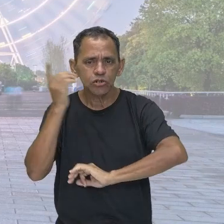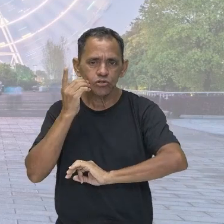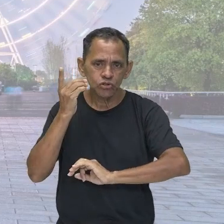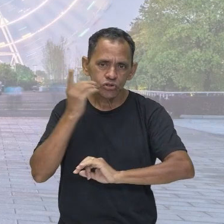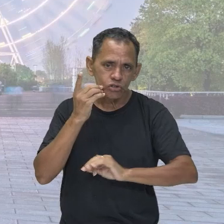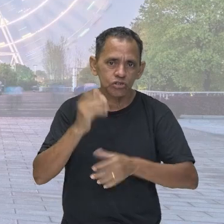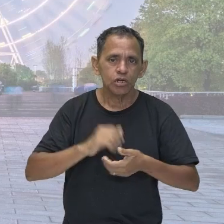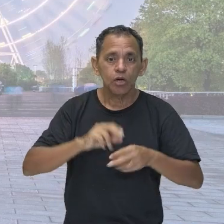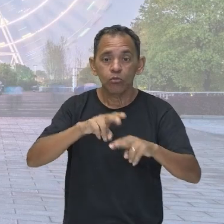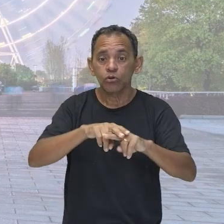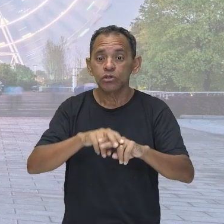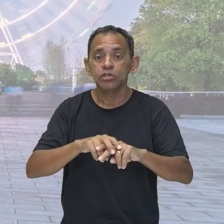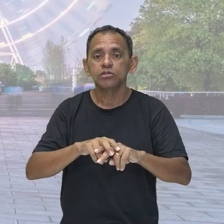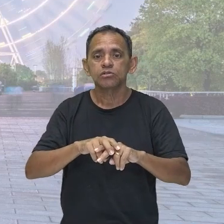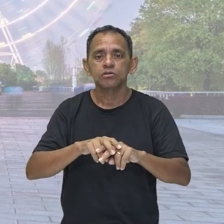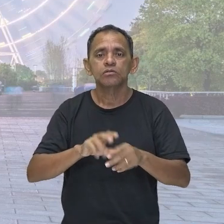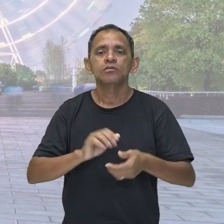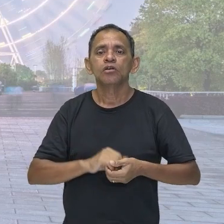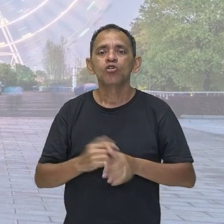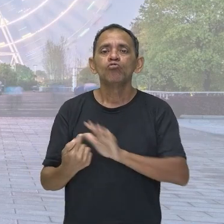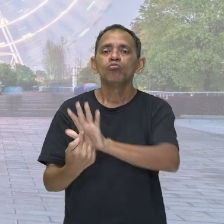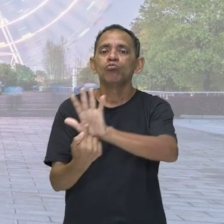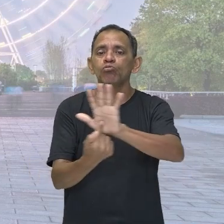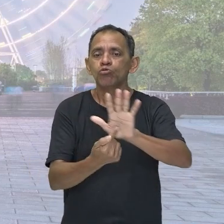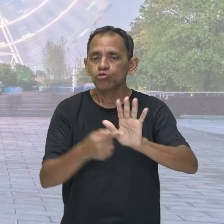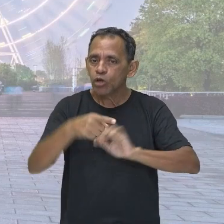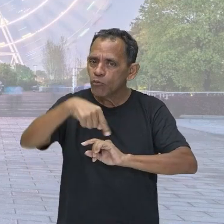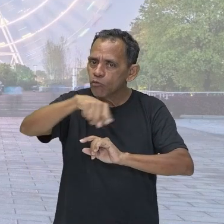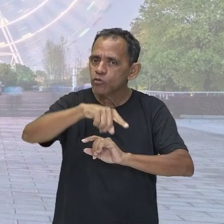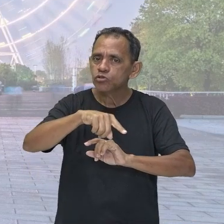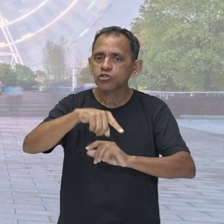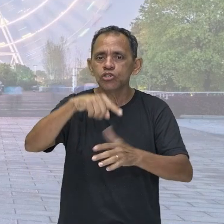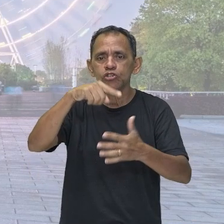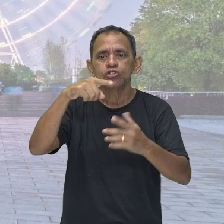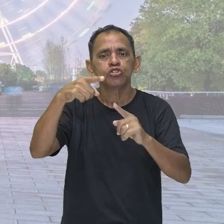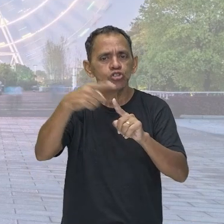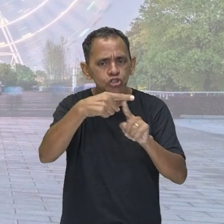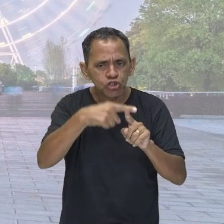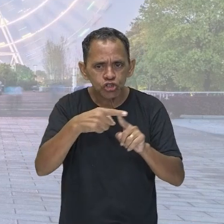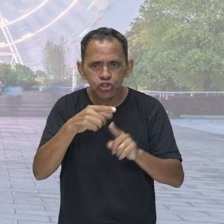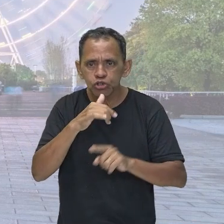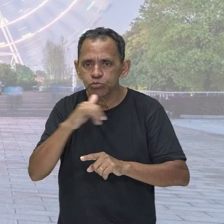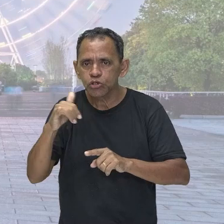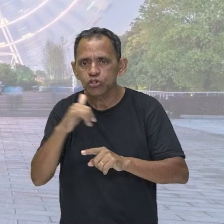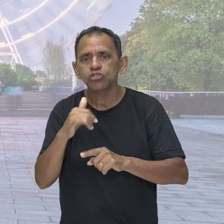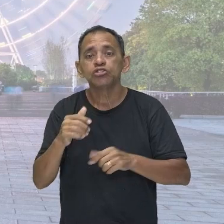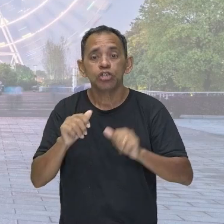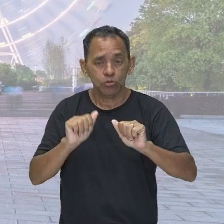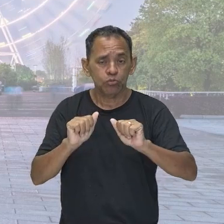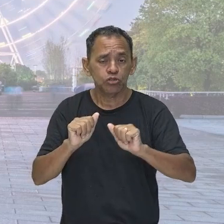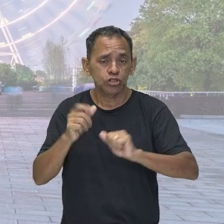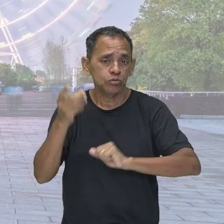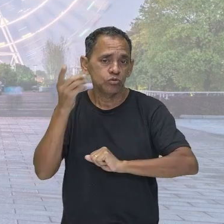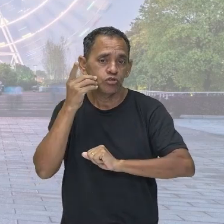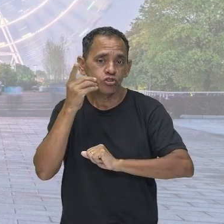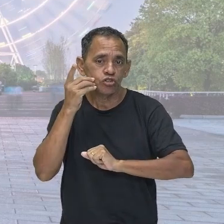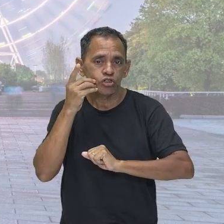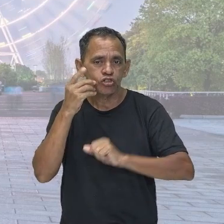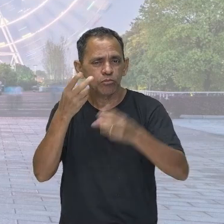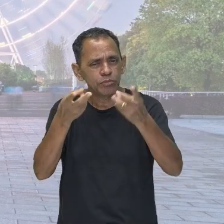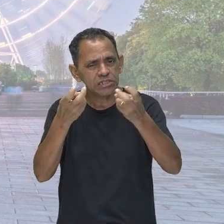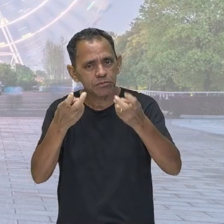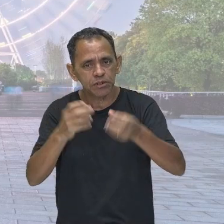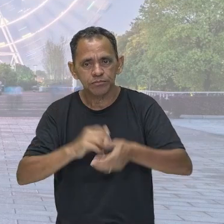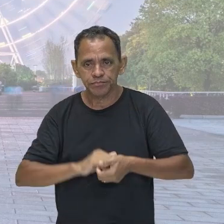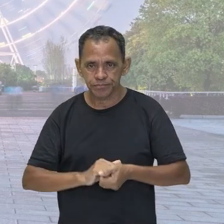quero lembrar aqui pra ti, ou eu quero te mostrar alguns tipos de energia que nós podemos ver no nosso dia a dia. E o jogo